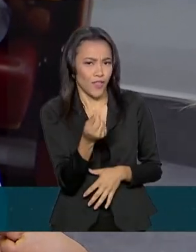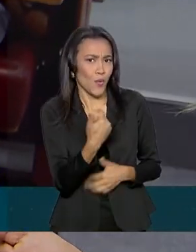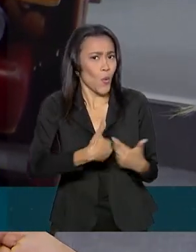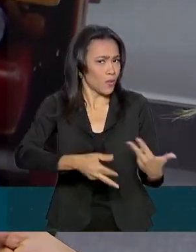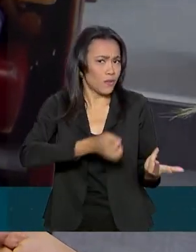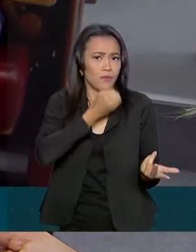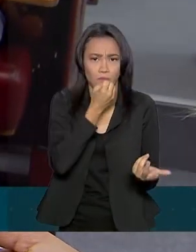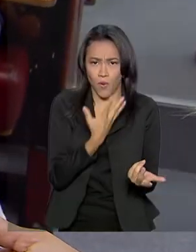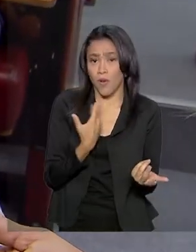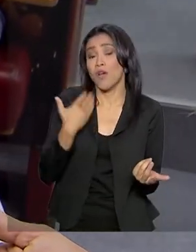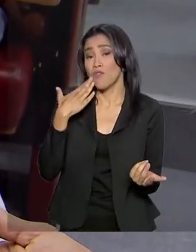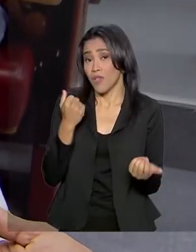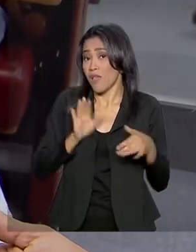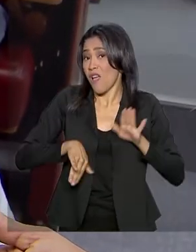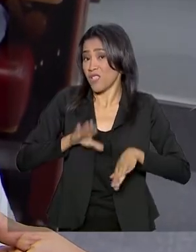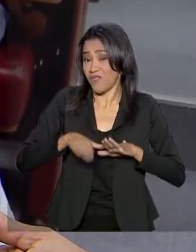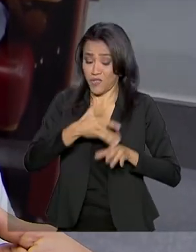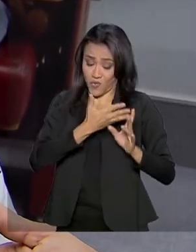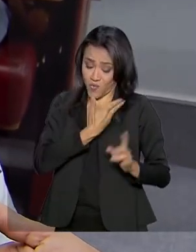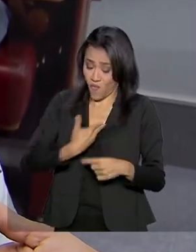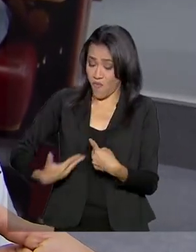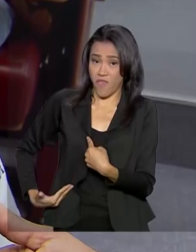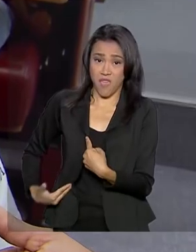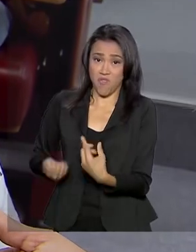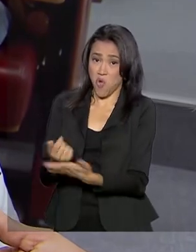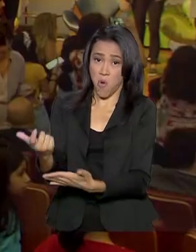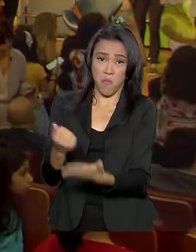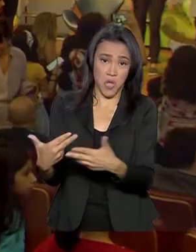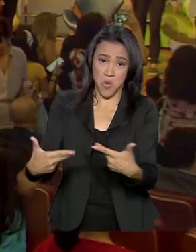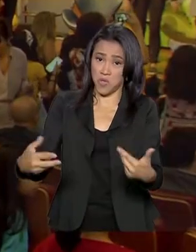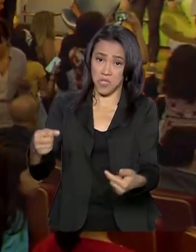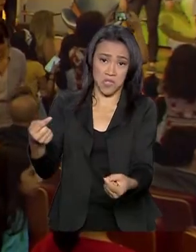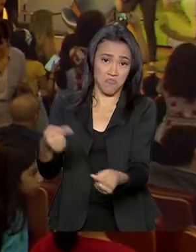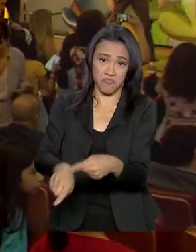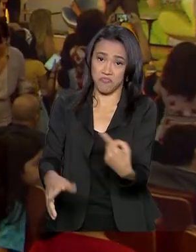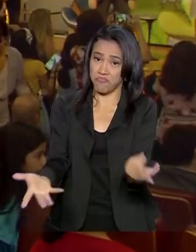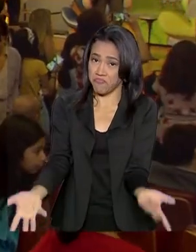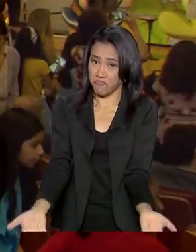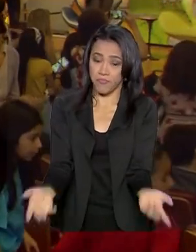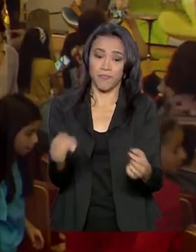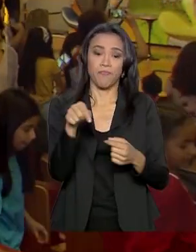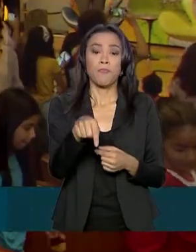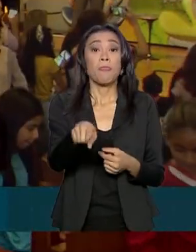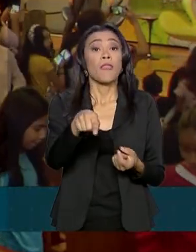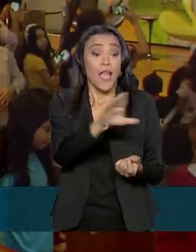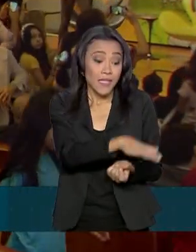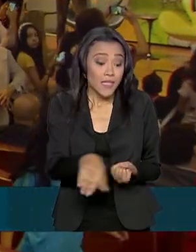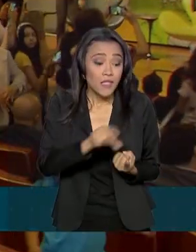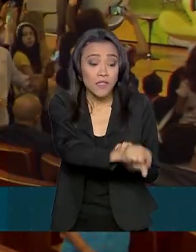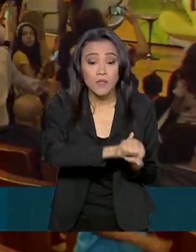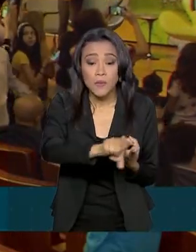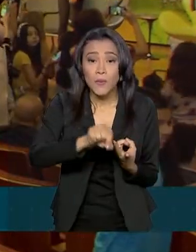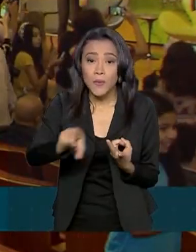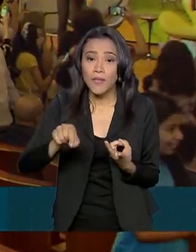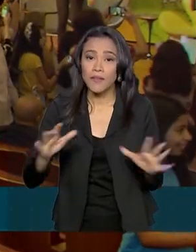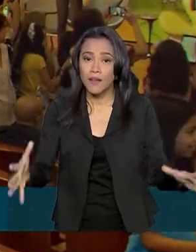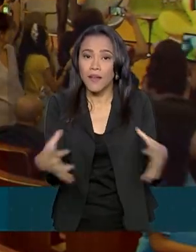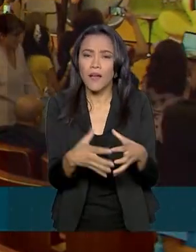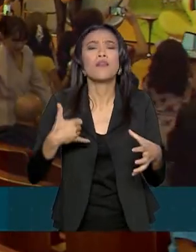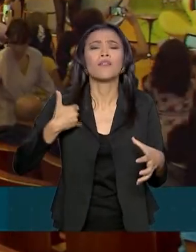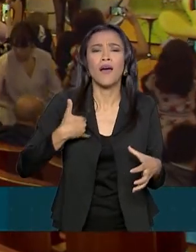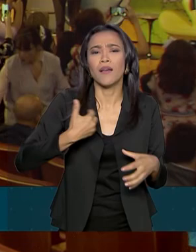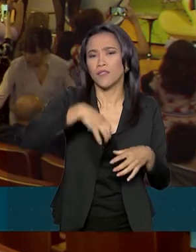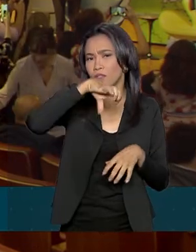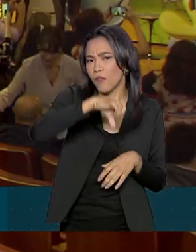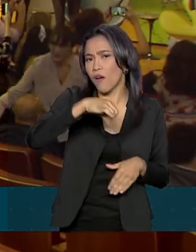às vezes o governo gasta dinheiro com coisas desnecessárias. As crianças escolhidas para participar desse projeto têm entre 9